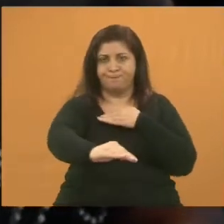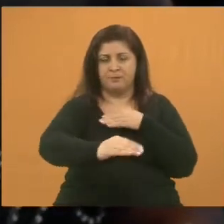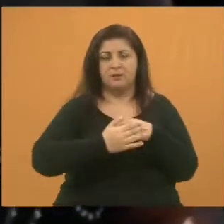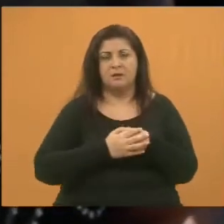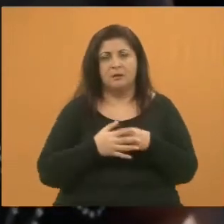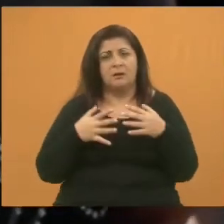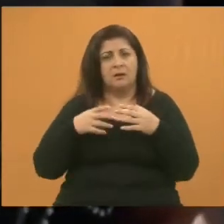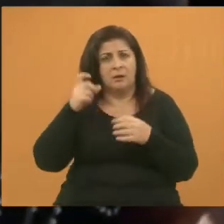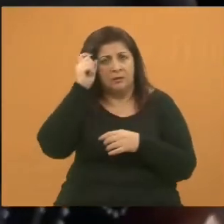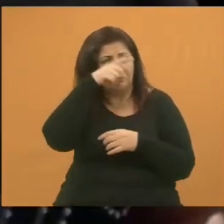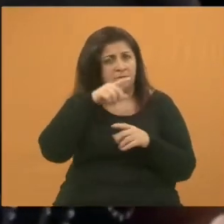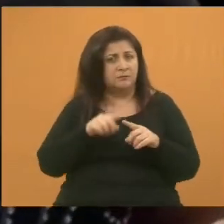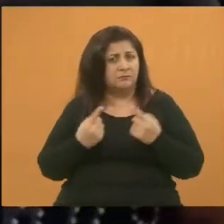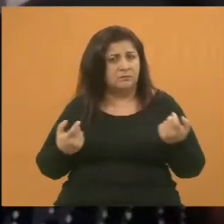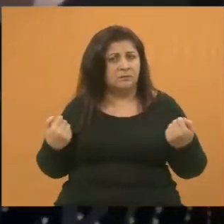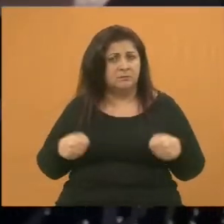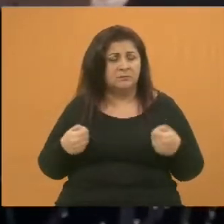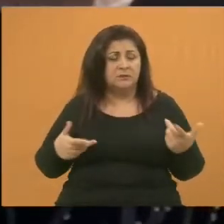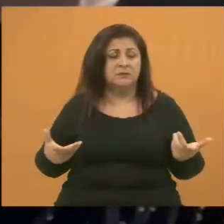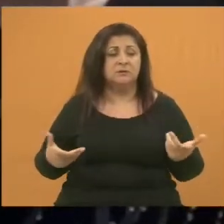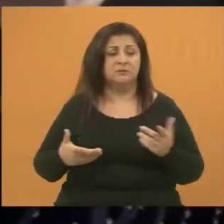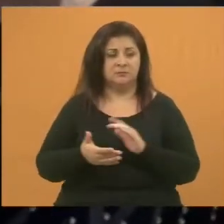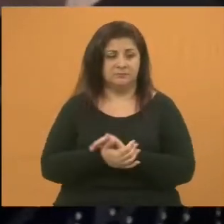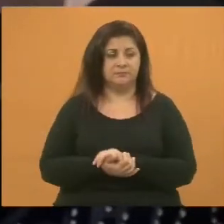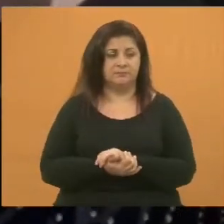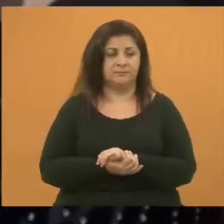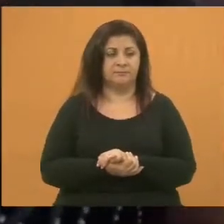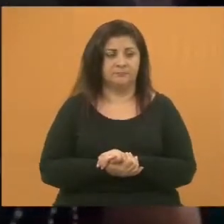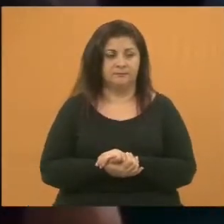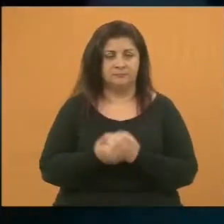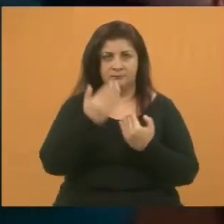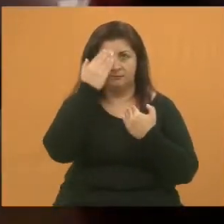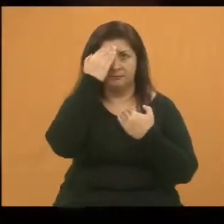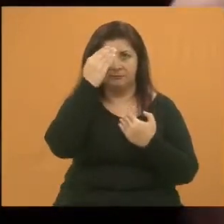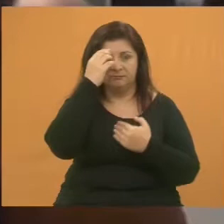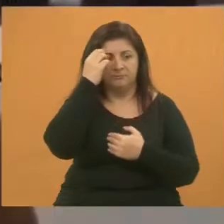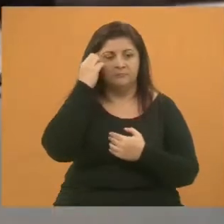trabalho difícil, mas nós vamos estar reivindicando isso para a secretaria competente. Obrigada.